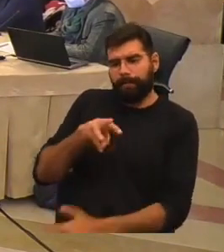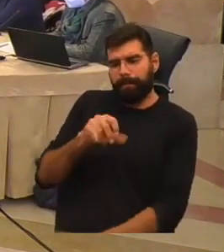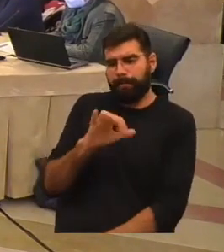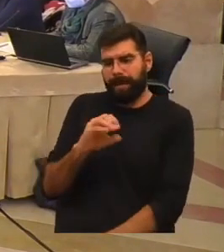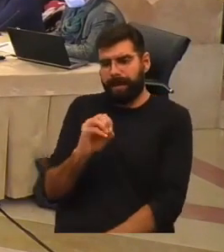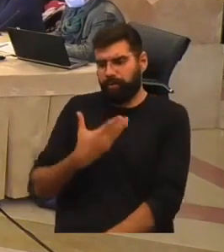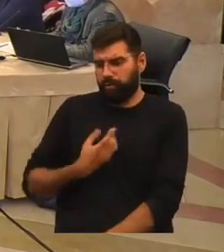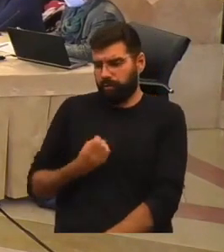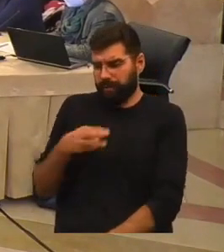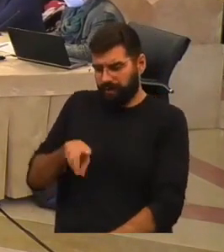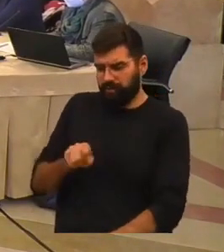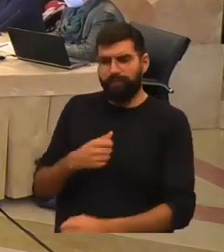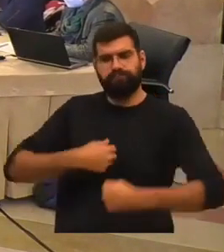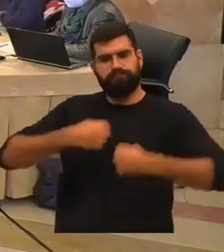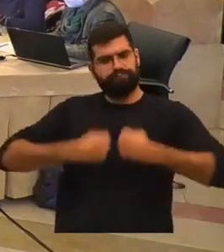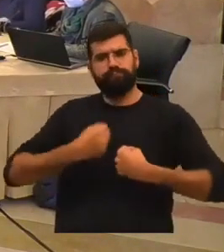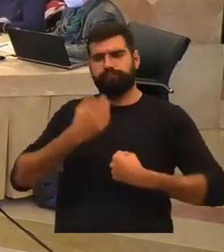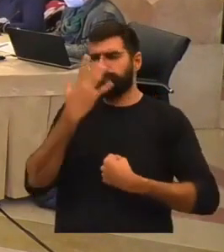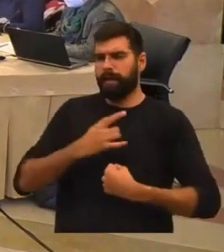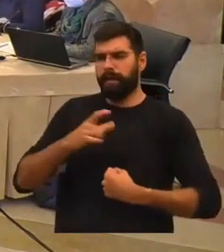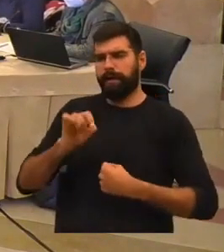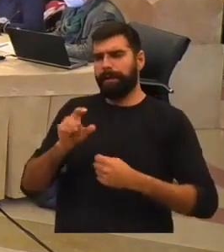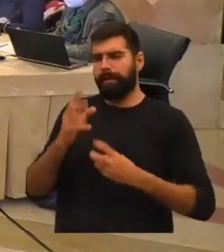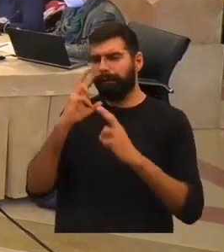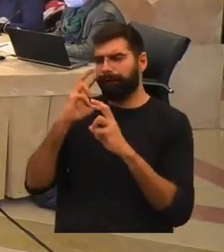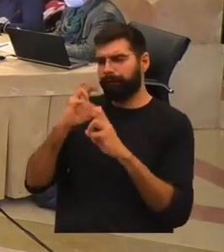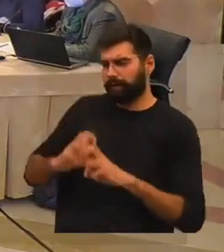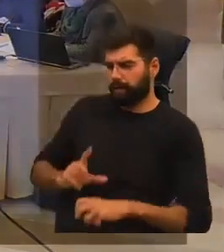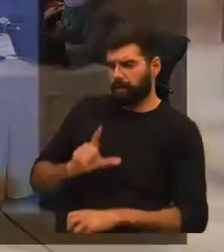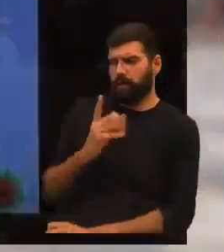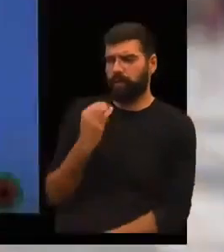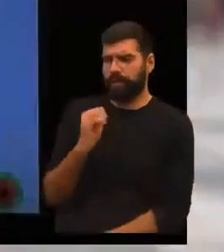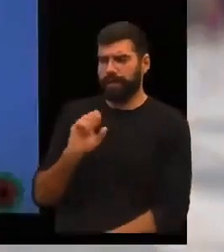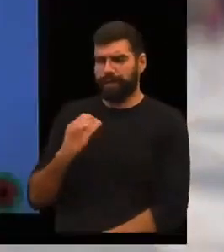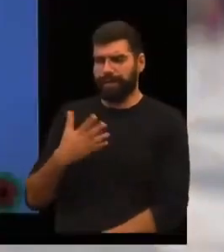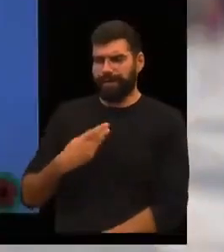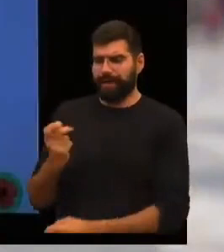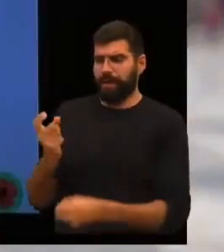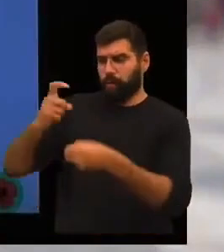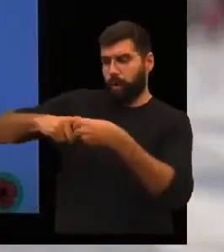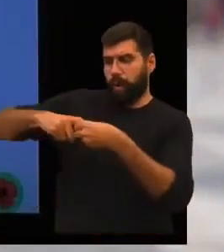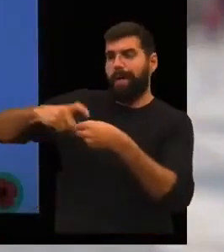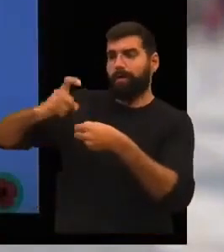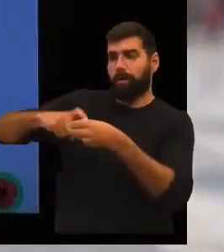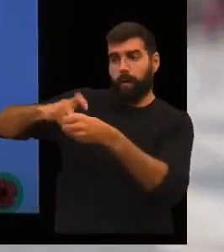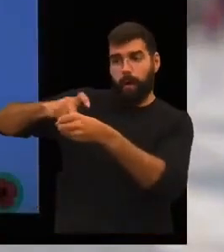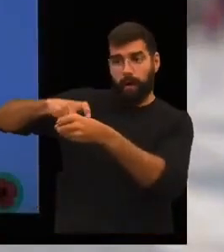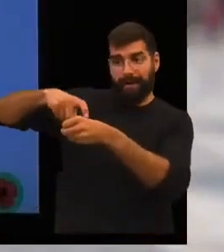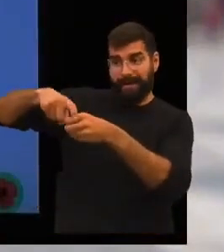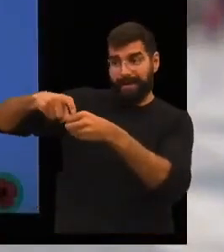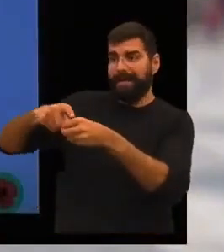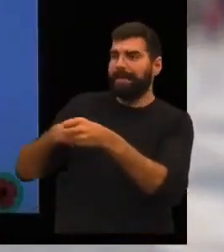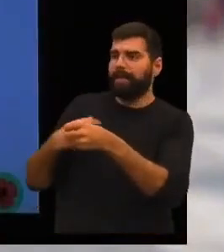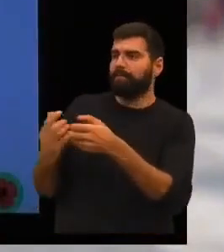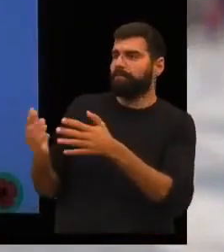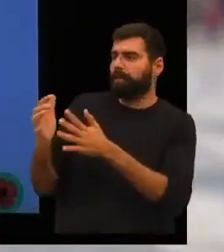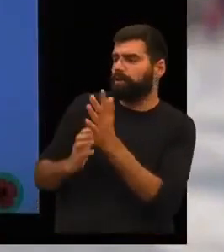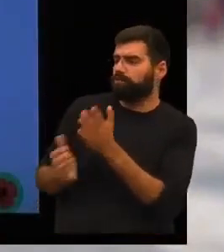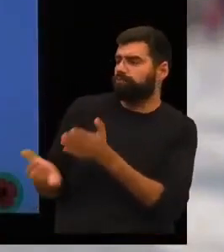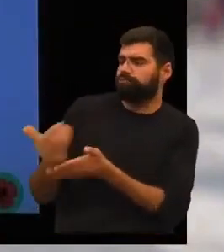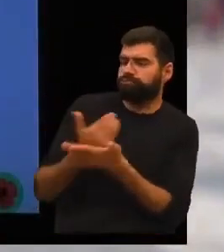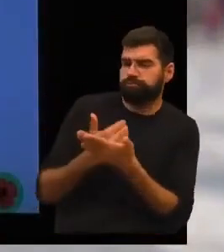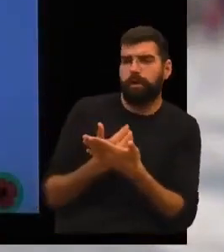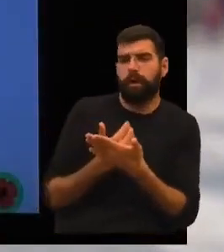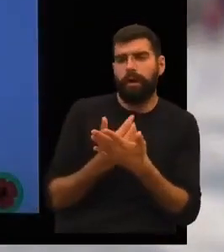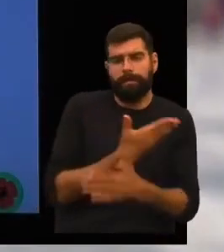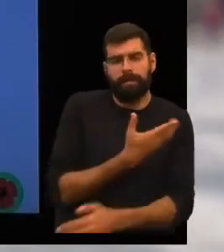Domingues, a afirmação negra e a questão colonial do investigador José Luís Garcia, que reúne a maioria dos textos escritos por Mário Domingues entre